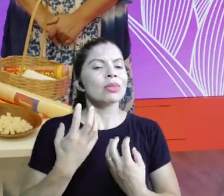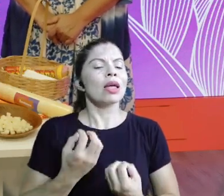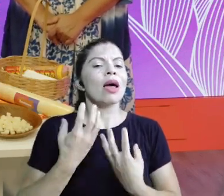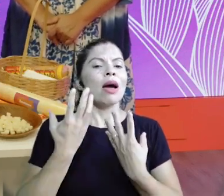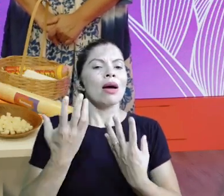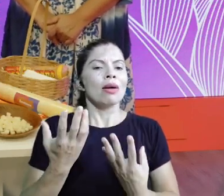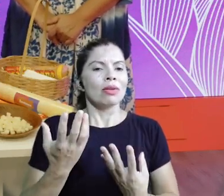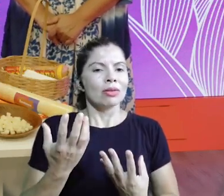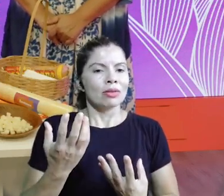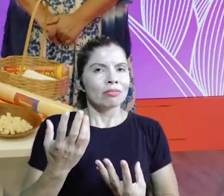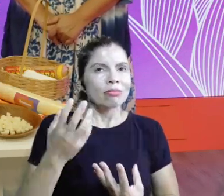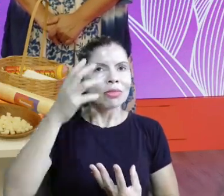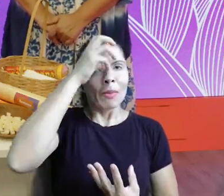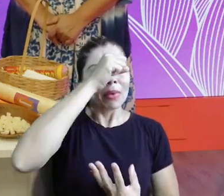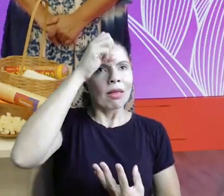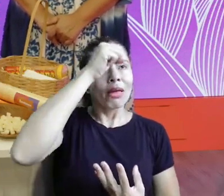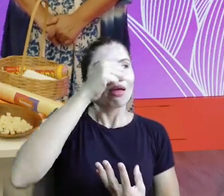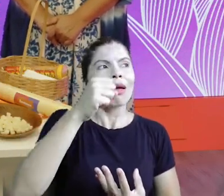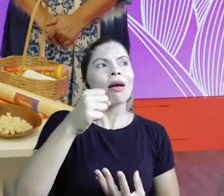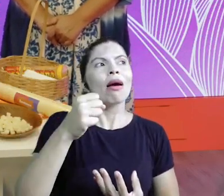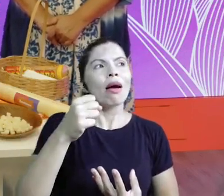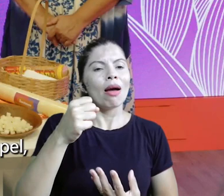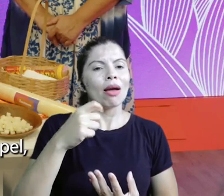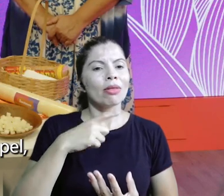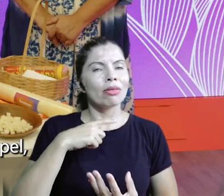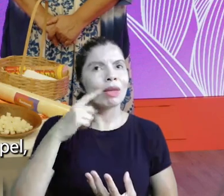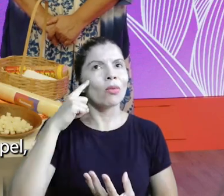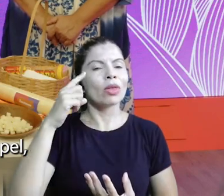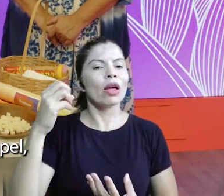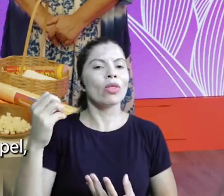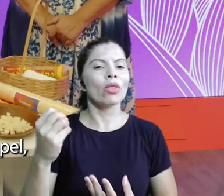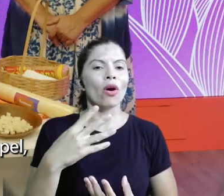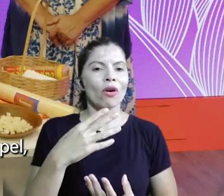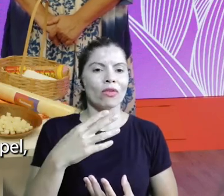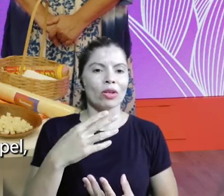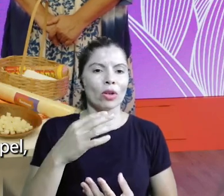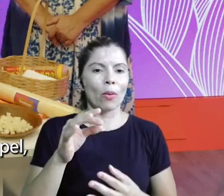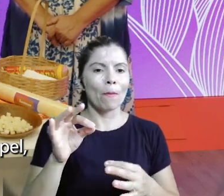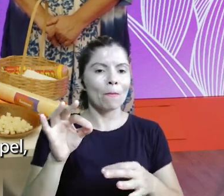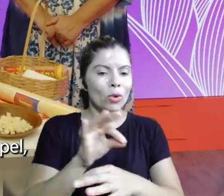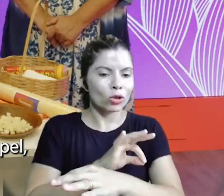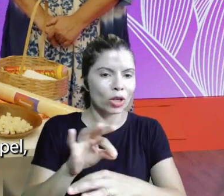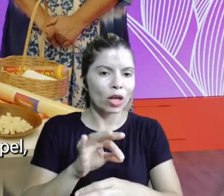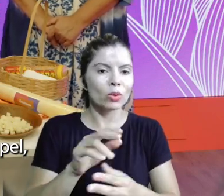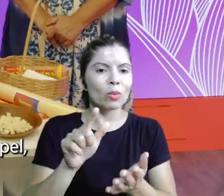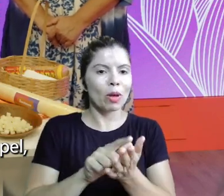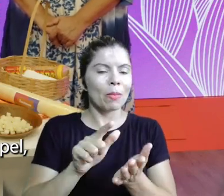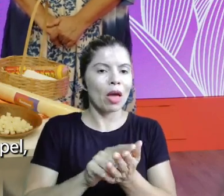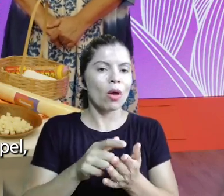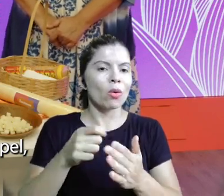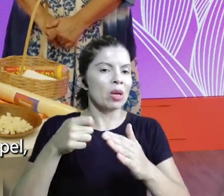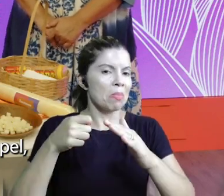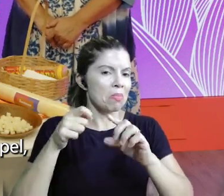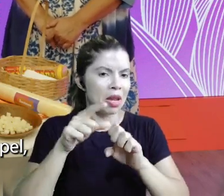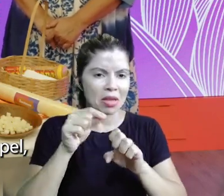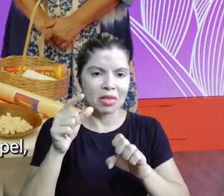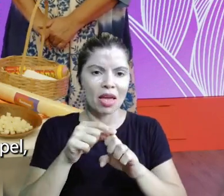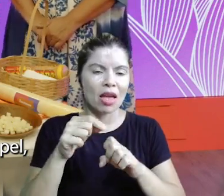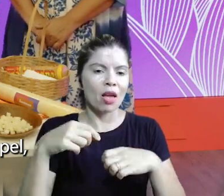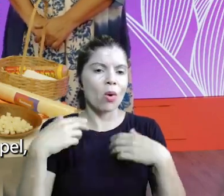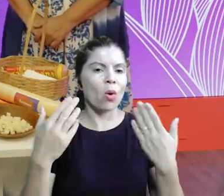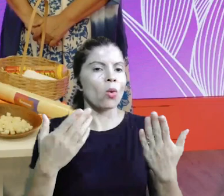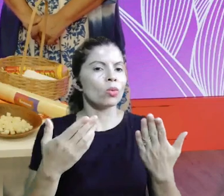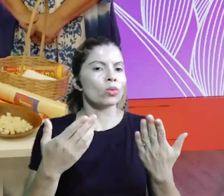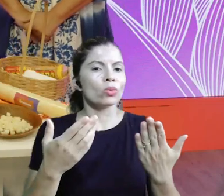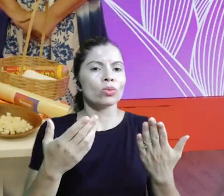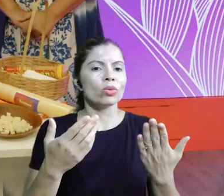inspirar com essas histórias Que vocês possam tirar o projeto do papel Seja de empreender ou